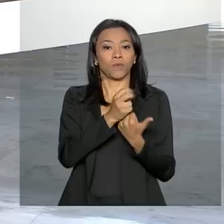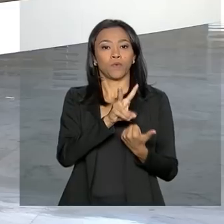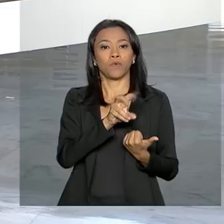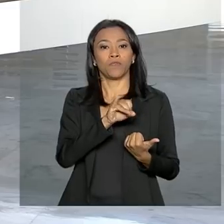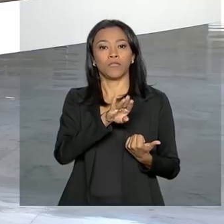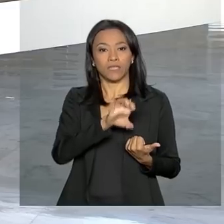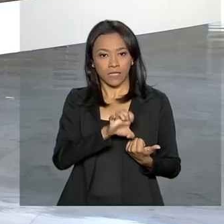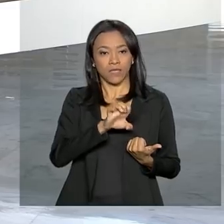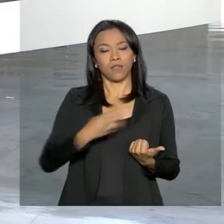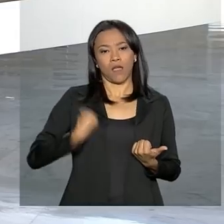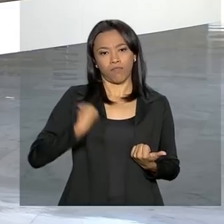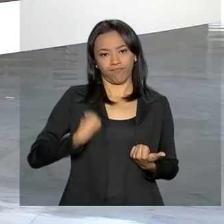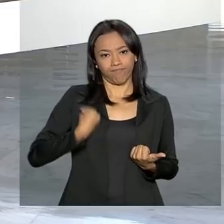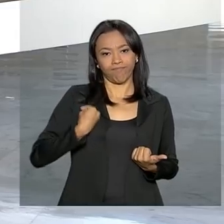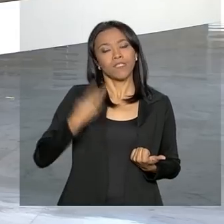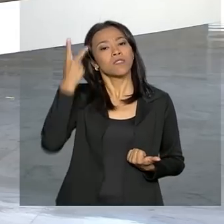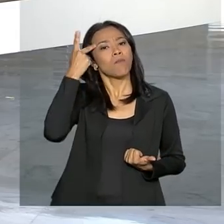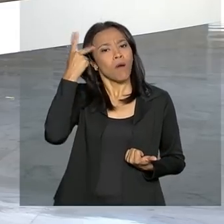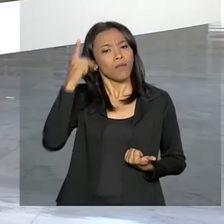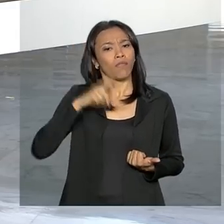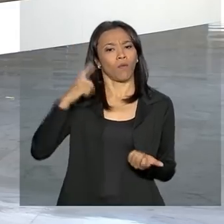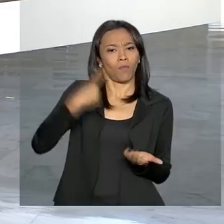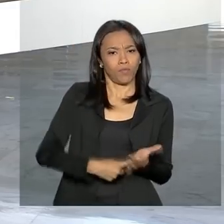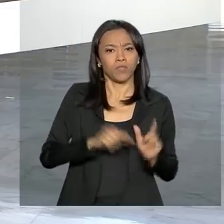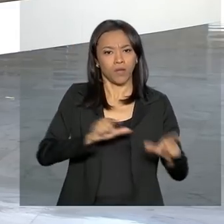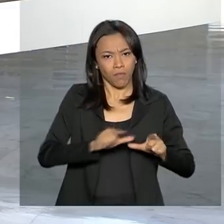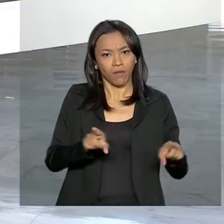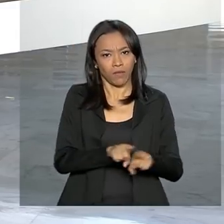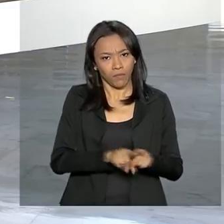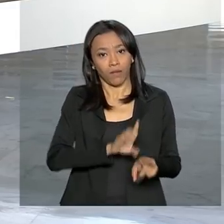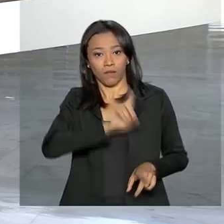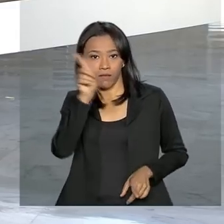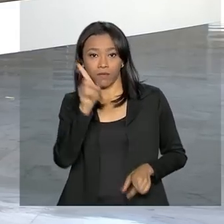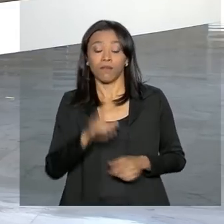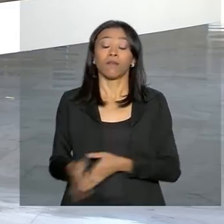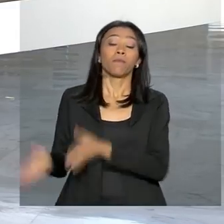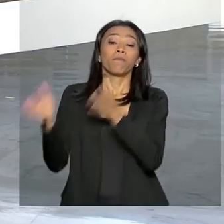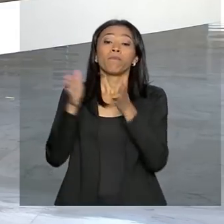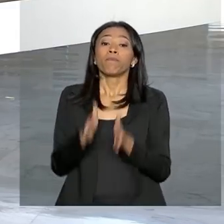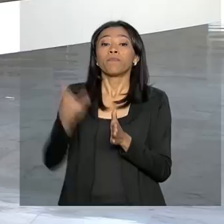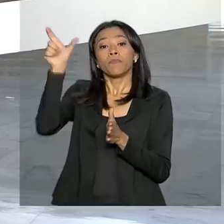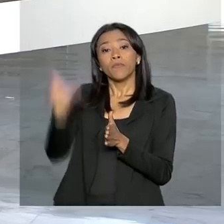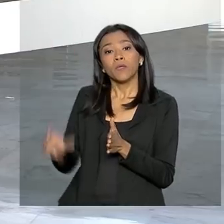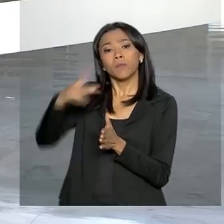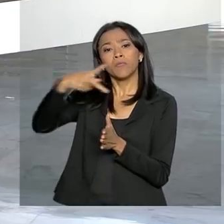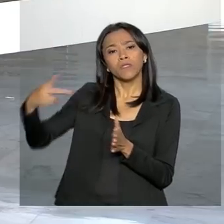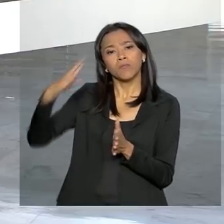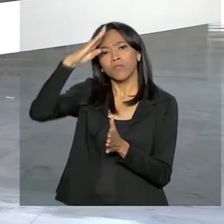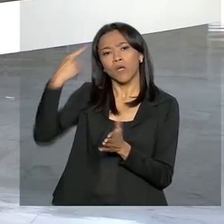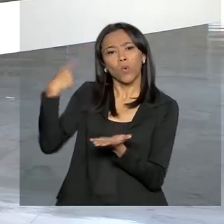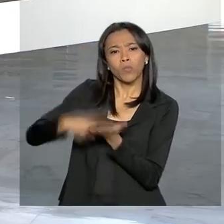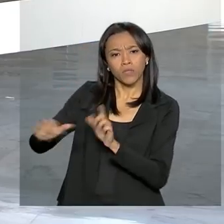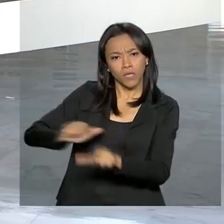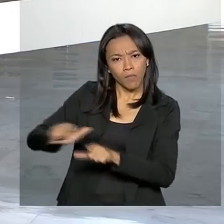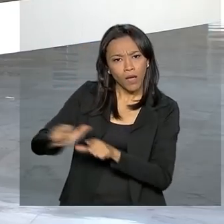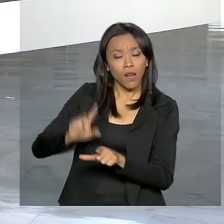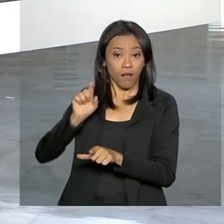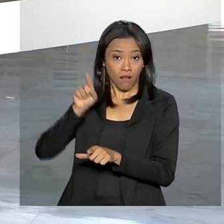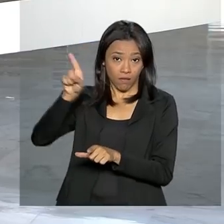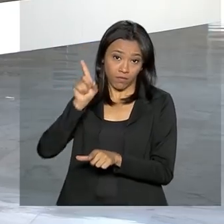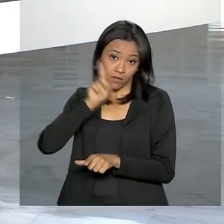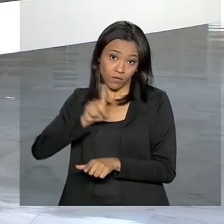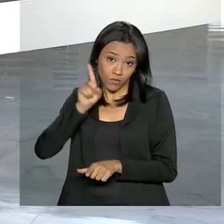está em São Paulo, onde também cumpre a agenda. Sobre os destaques da agenda do presidente Jair Bolsonaro nos Estados Unidos,